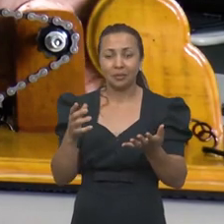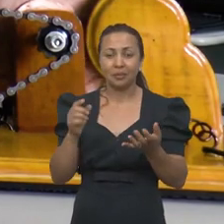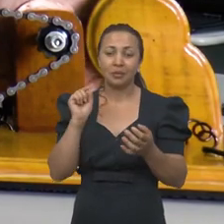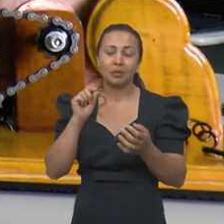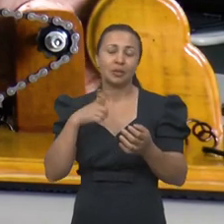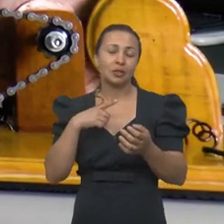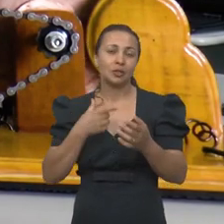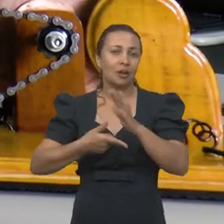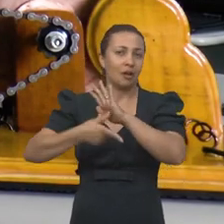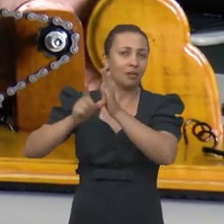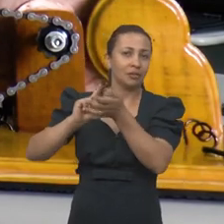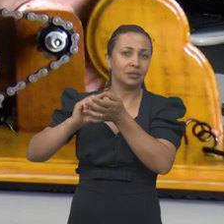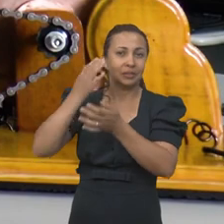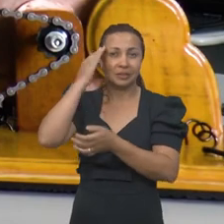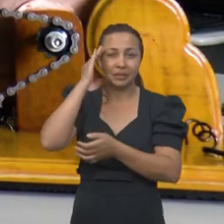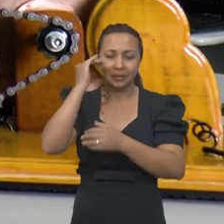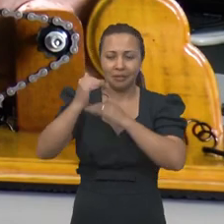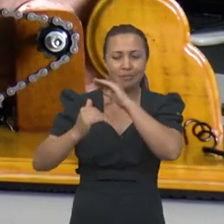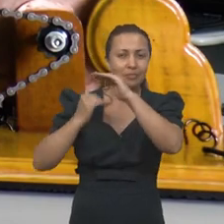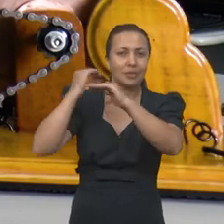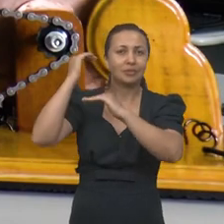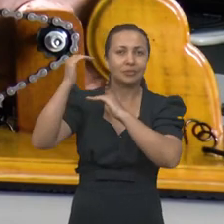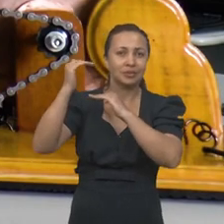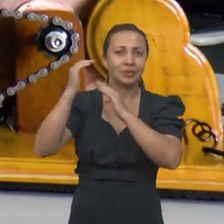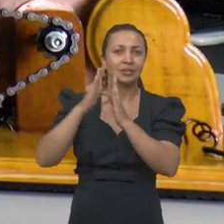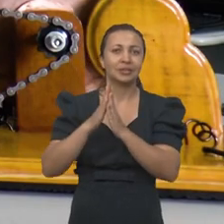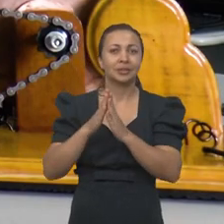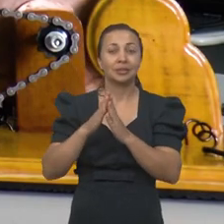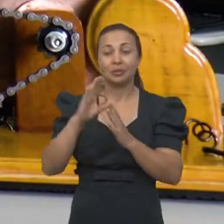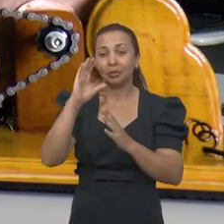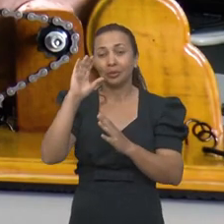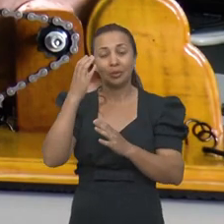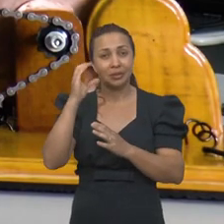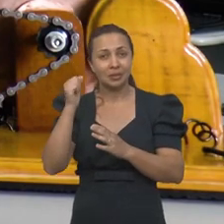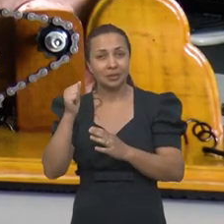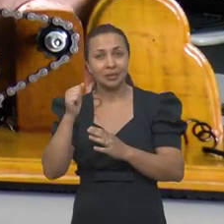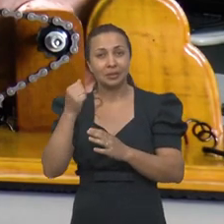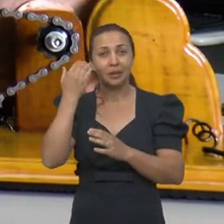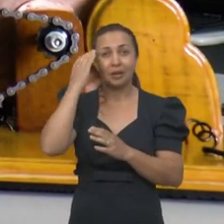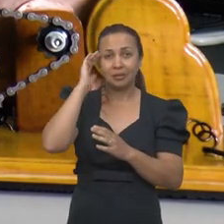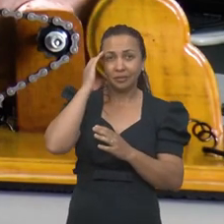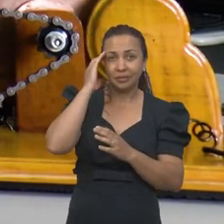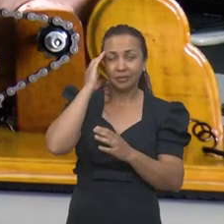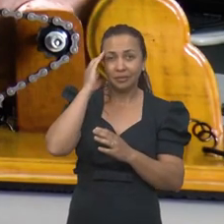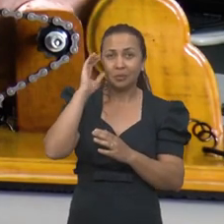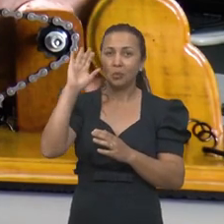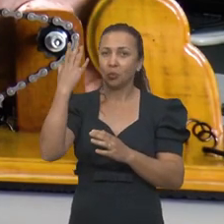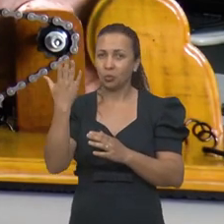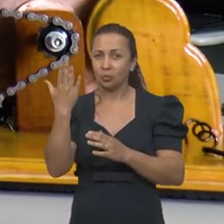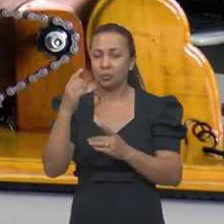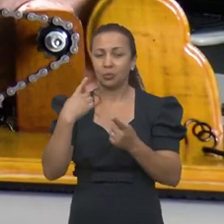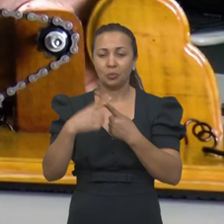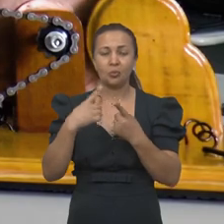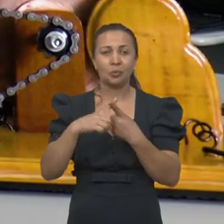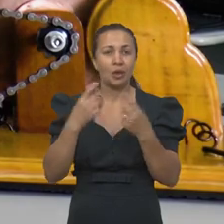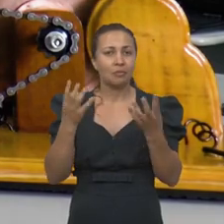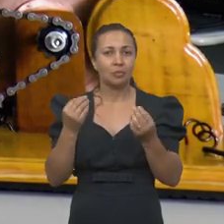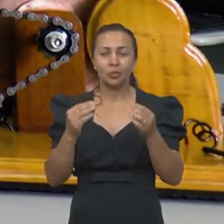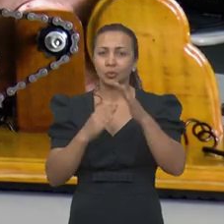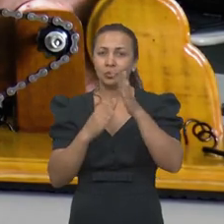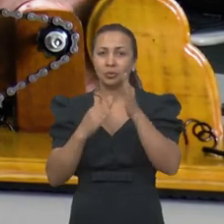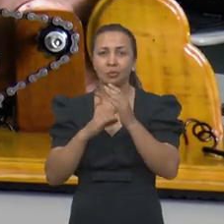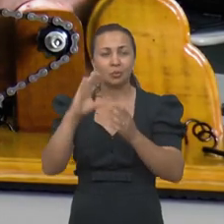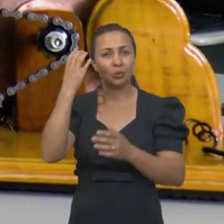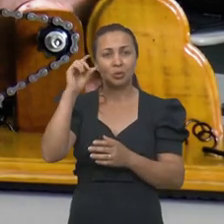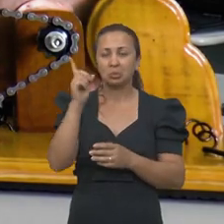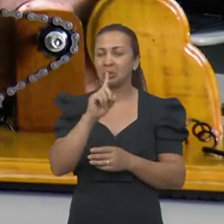cientista tinha naquele momento, e entender o processo do cientista ao entender um fenômeno. Porque muitas